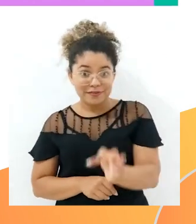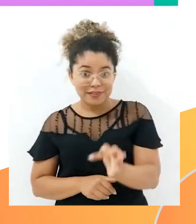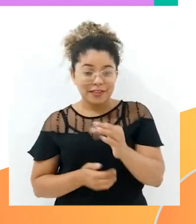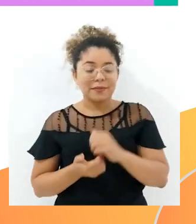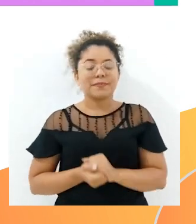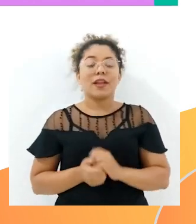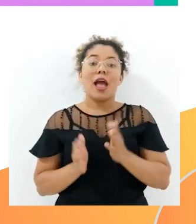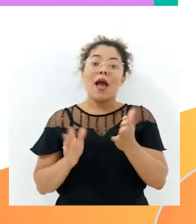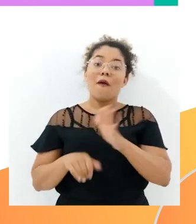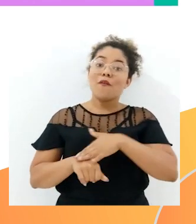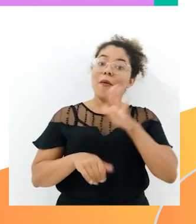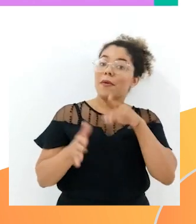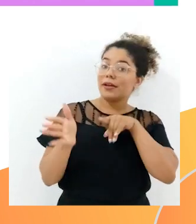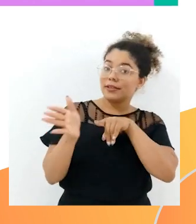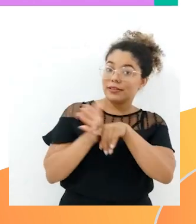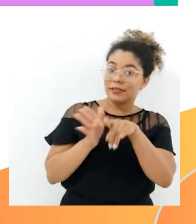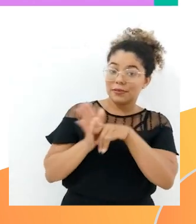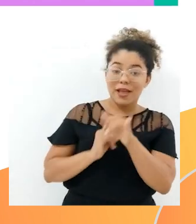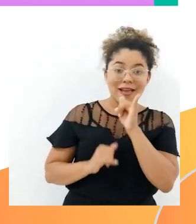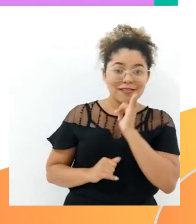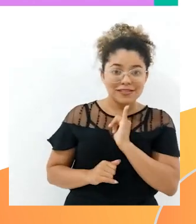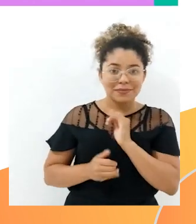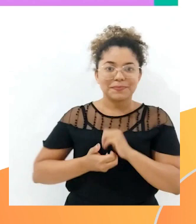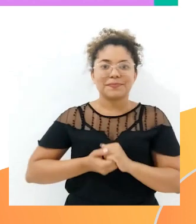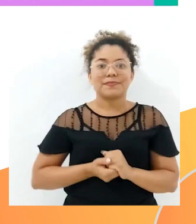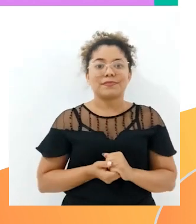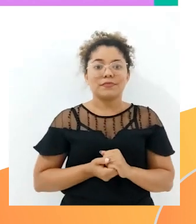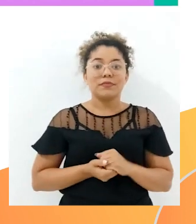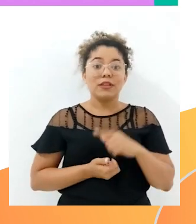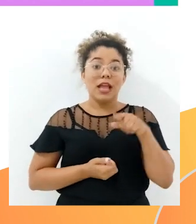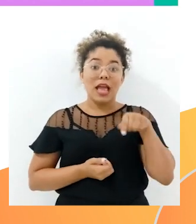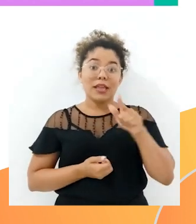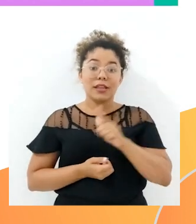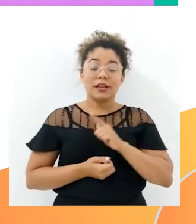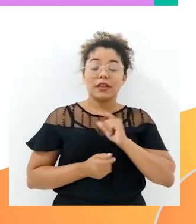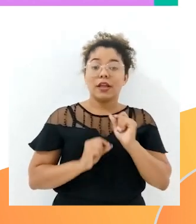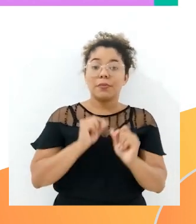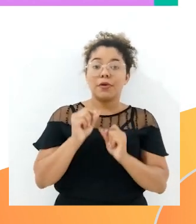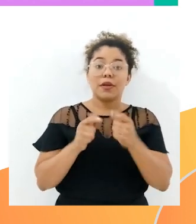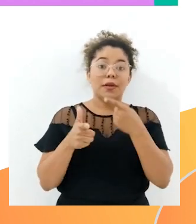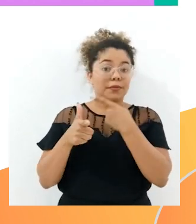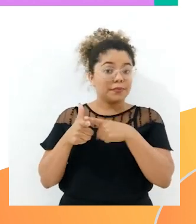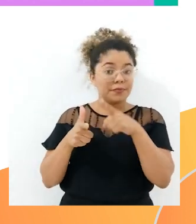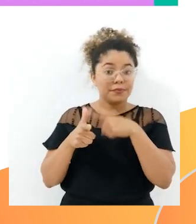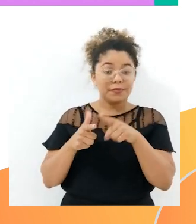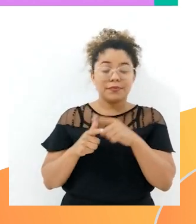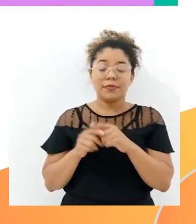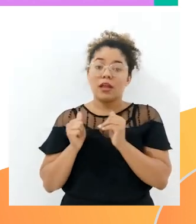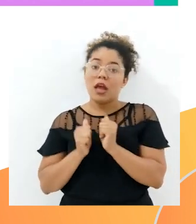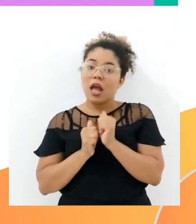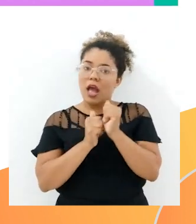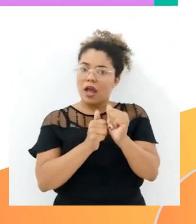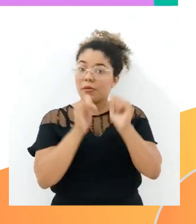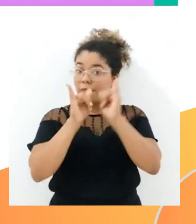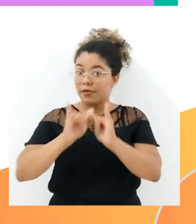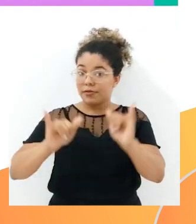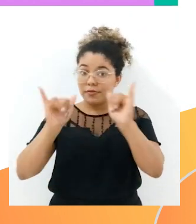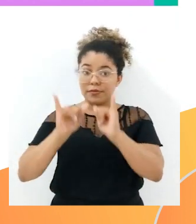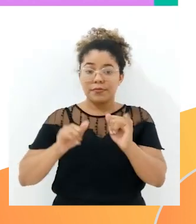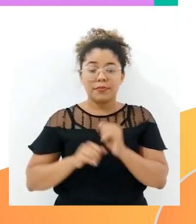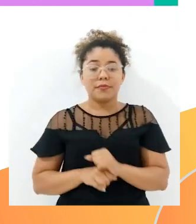Vamos para mais um exemplo então. Aqui nós temos o seguinte problema, e aqui é acompanhado de uma informação.